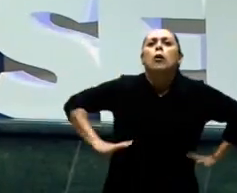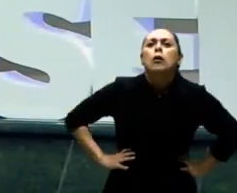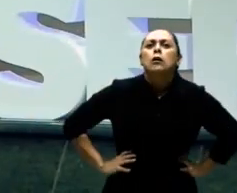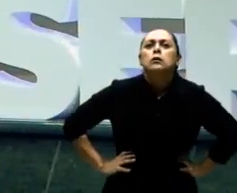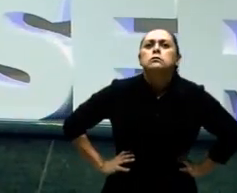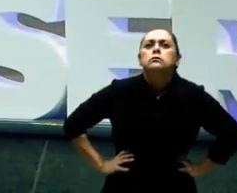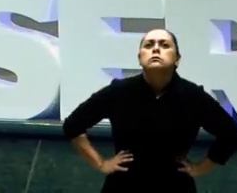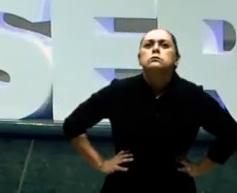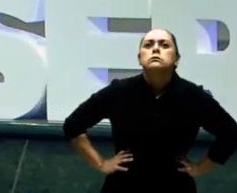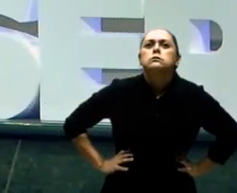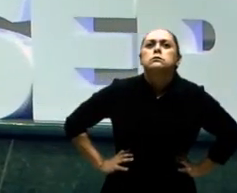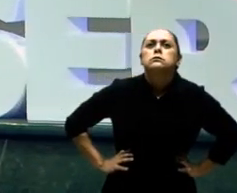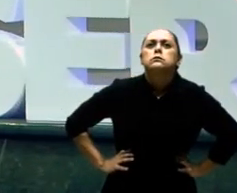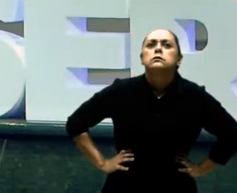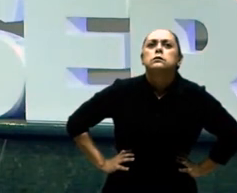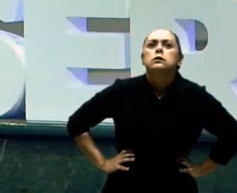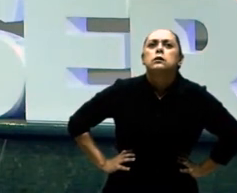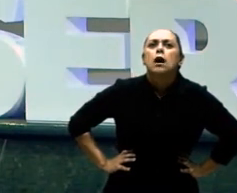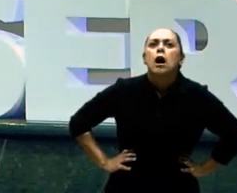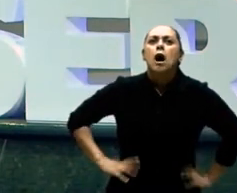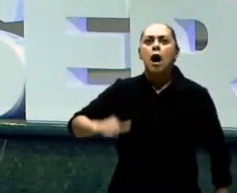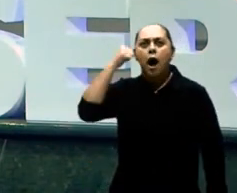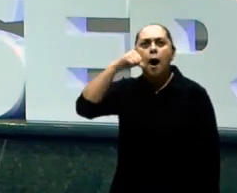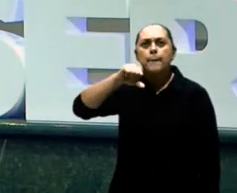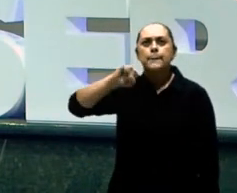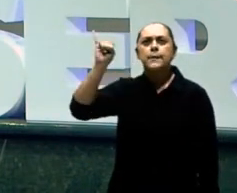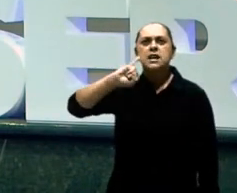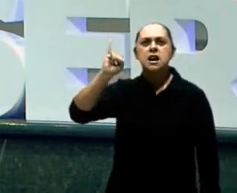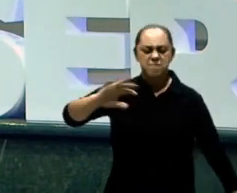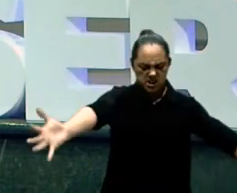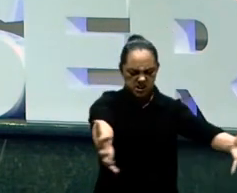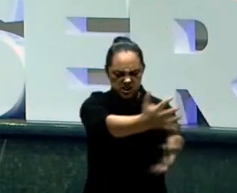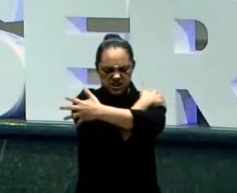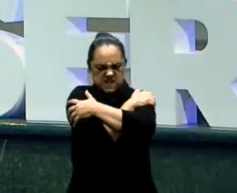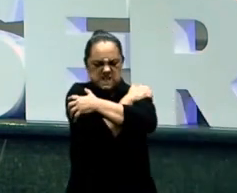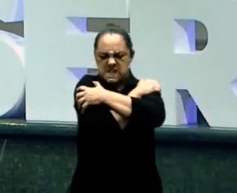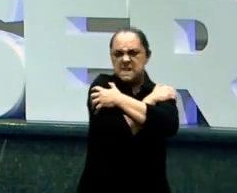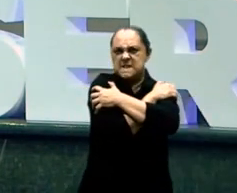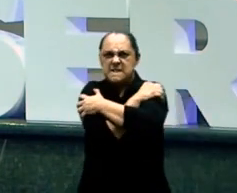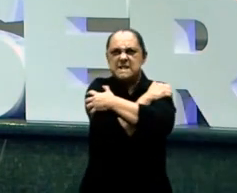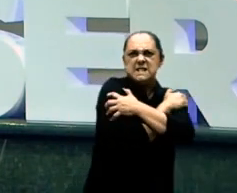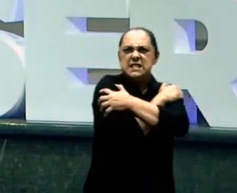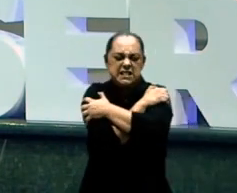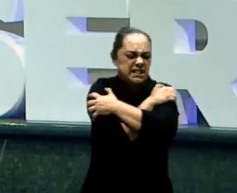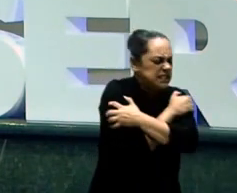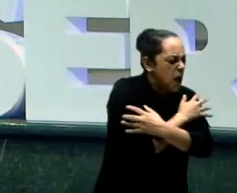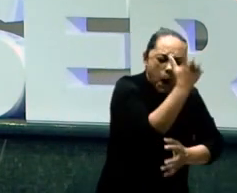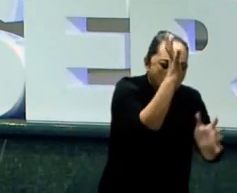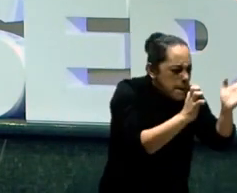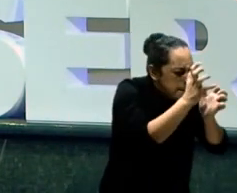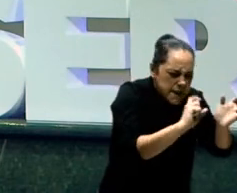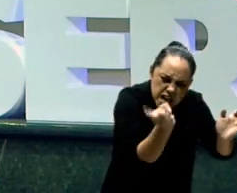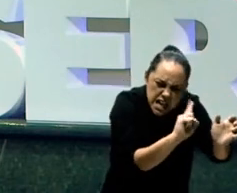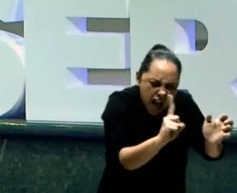Aí Aí Olha o que a minha irmã fazia Assim, olha Rafa Não briga não, Rafa Não briga não E o rapaz de lá Batendo em mim Ela